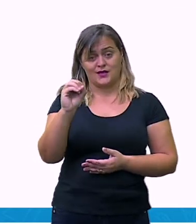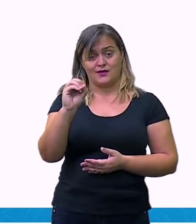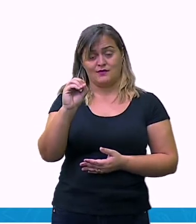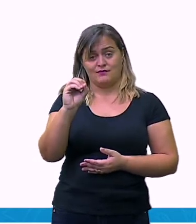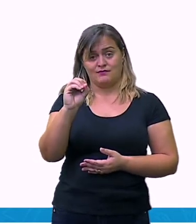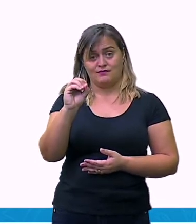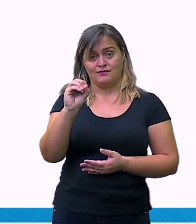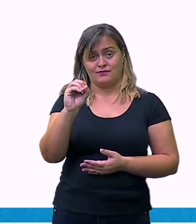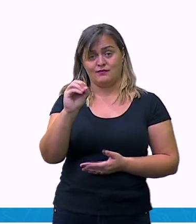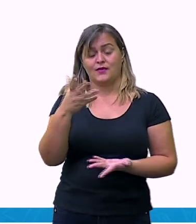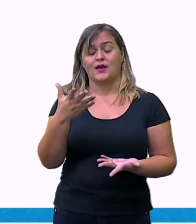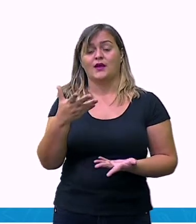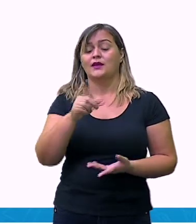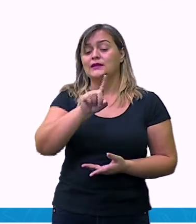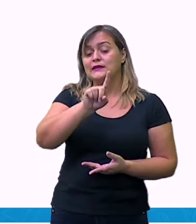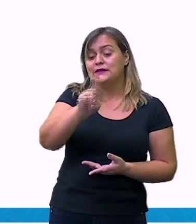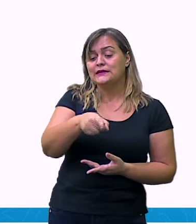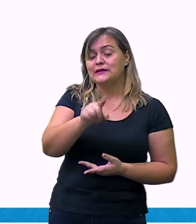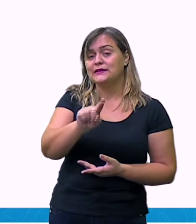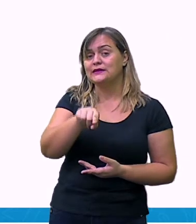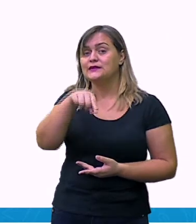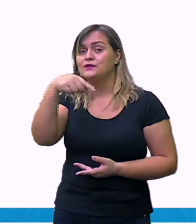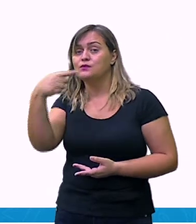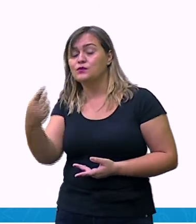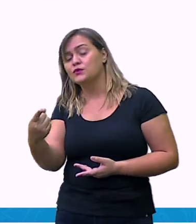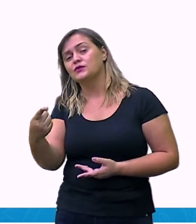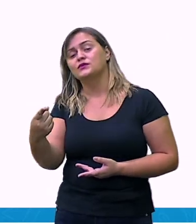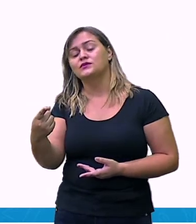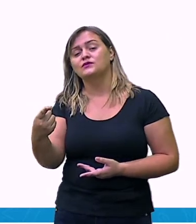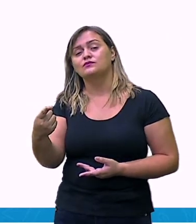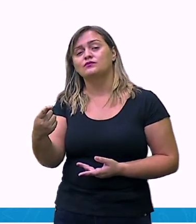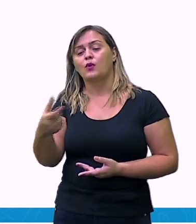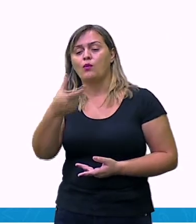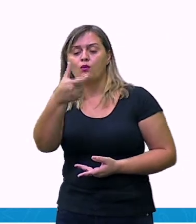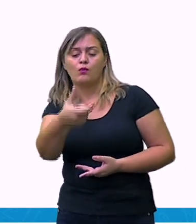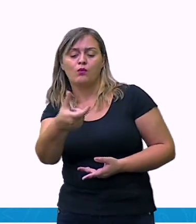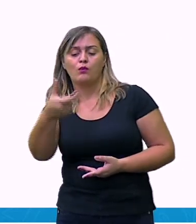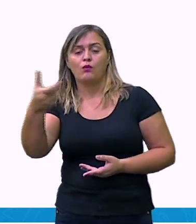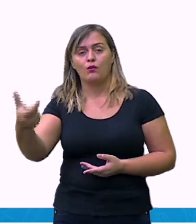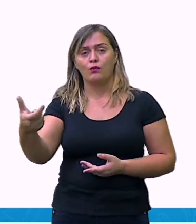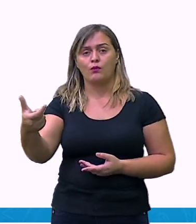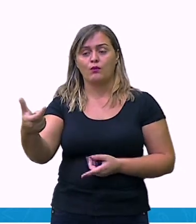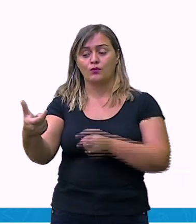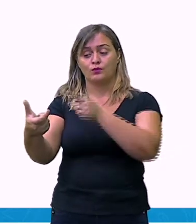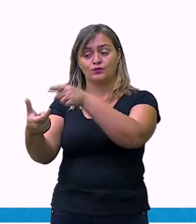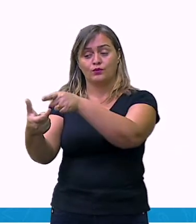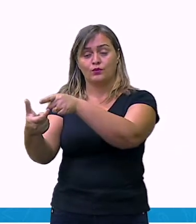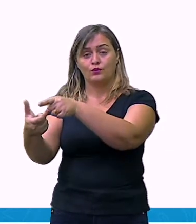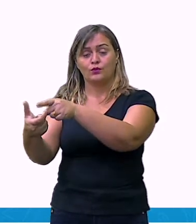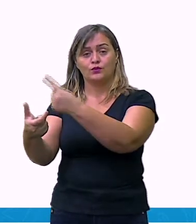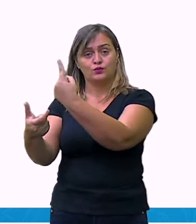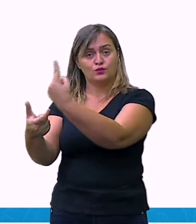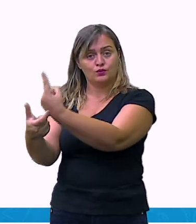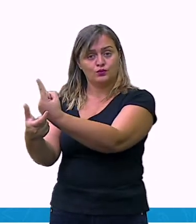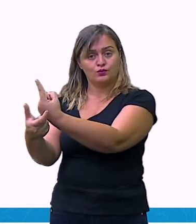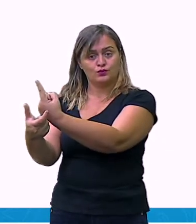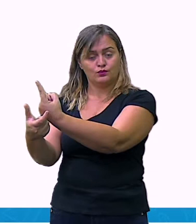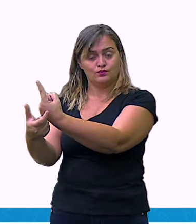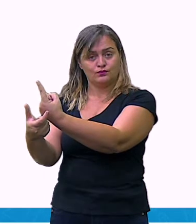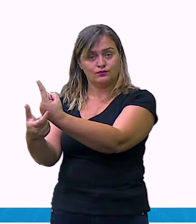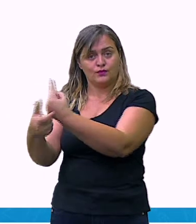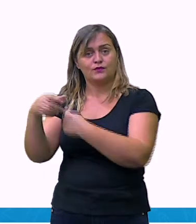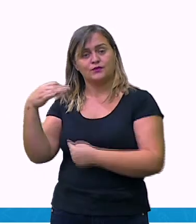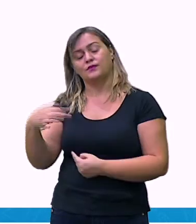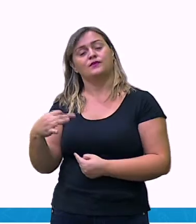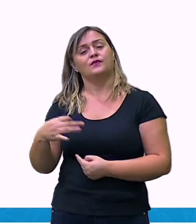O algarismo 1. Ok, professora, mas e o restante? Eu vou acrescentar o quê? Em número decimal, quando